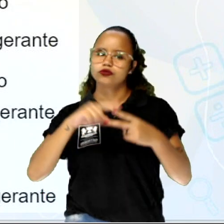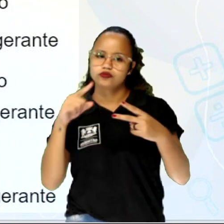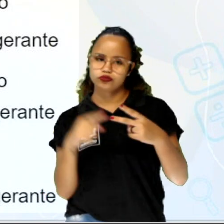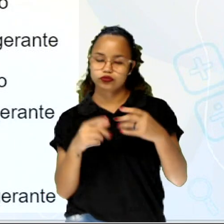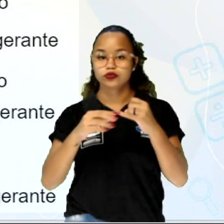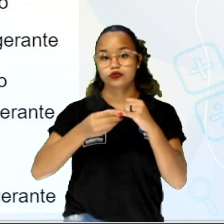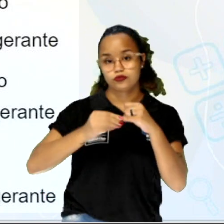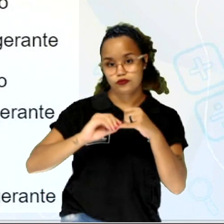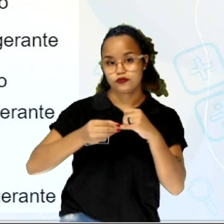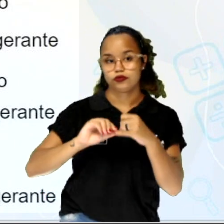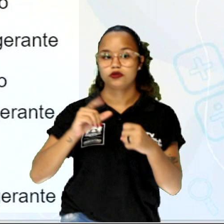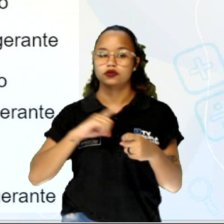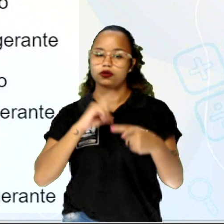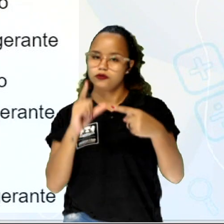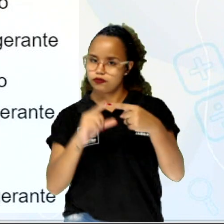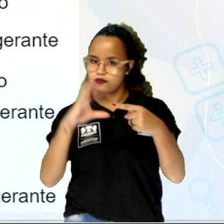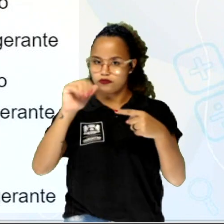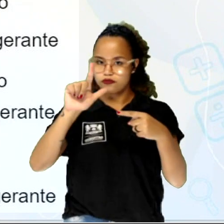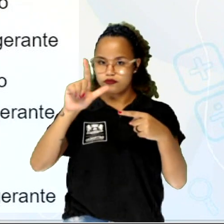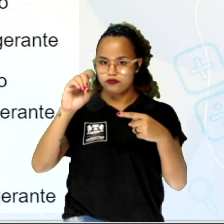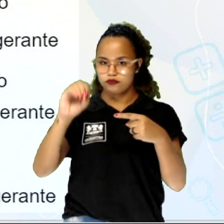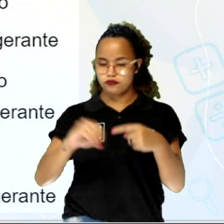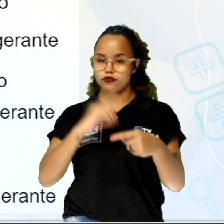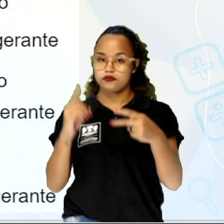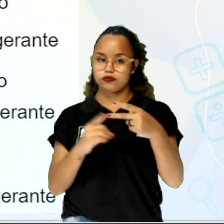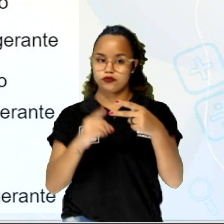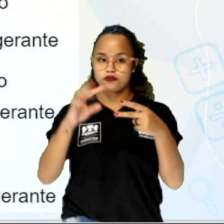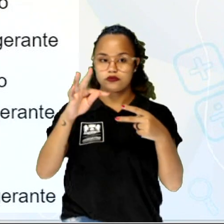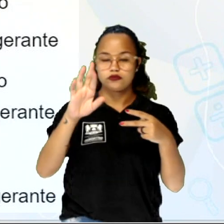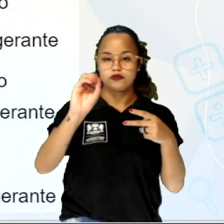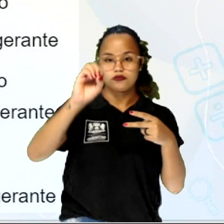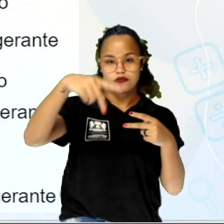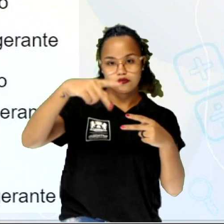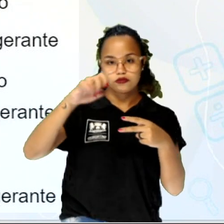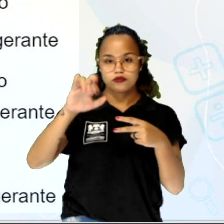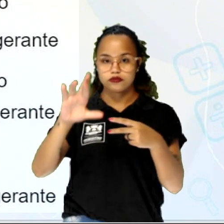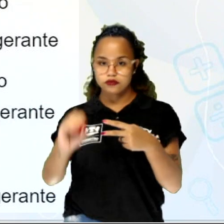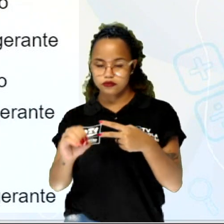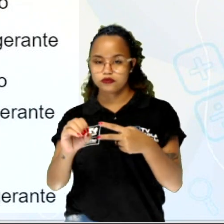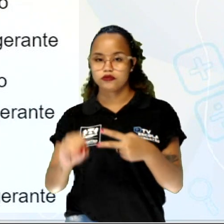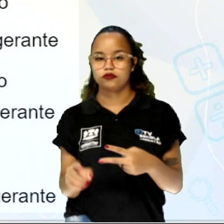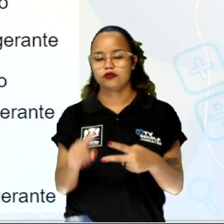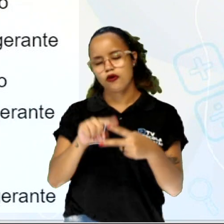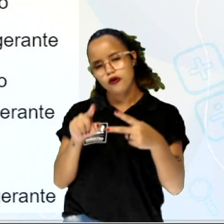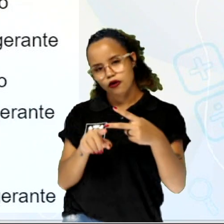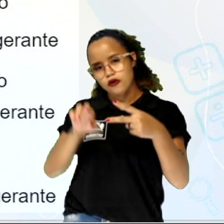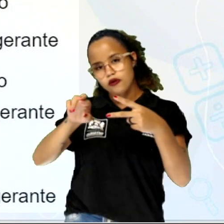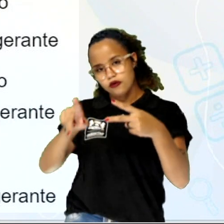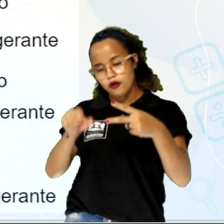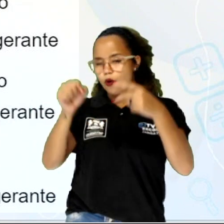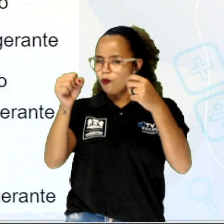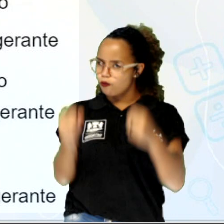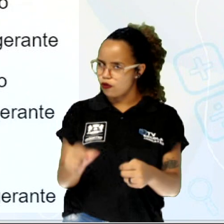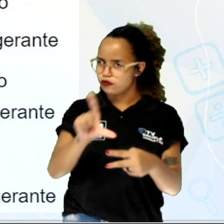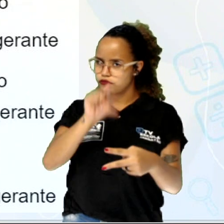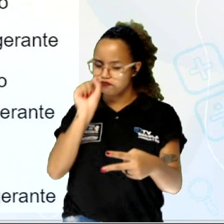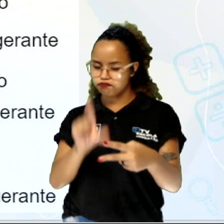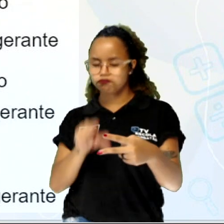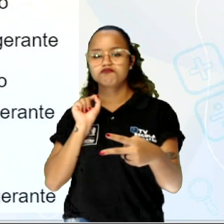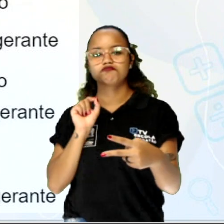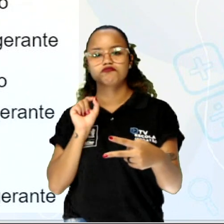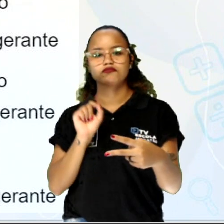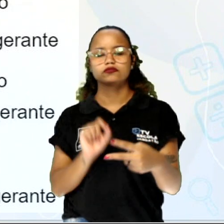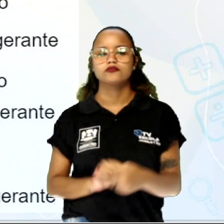feijão, né? Então eu botei ali, feijão com caldo e feijão com tropeiro, né? Então a pessoa poderia escolher. Então, para cada,